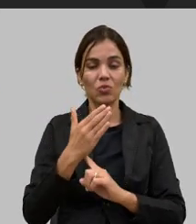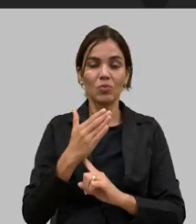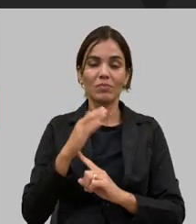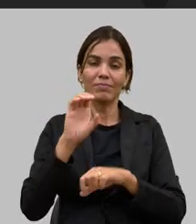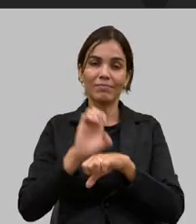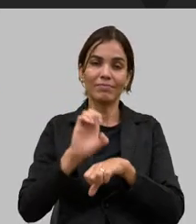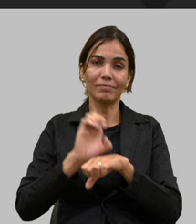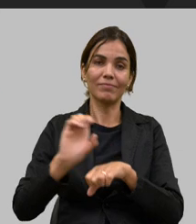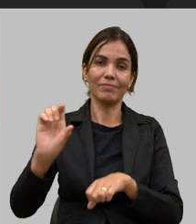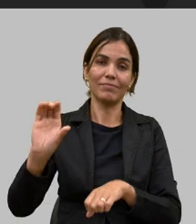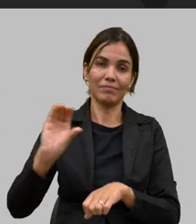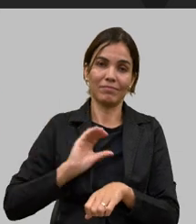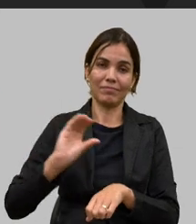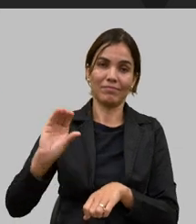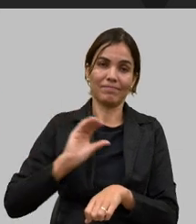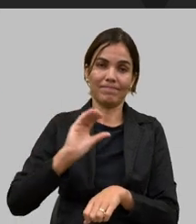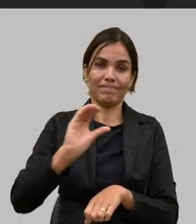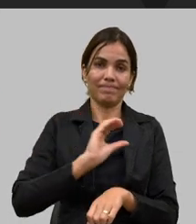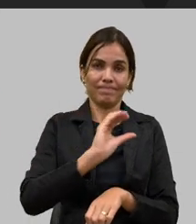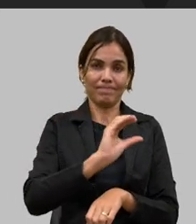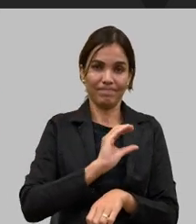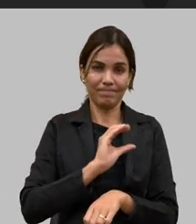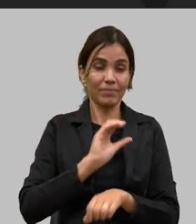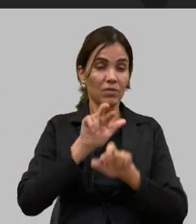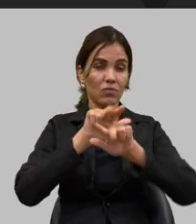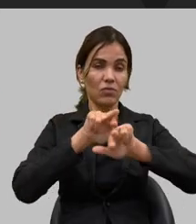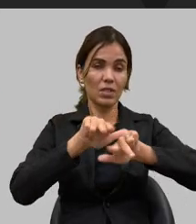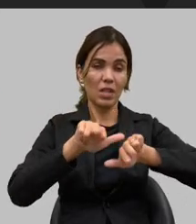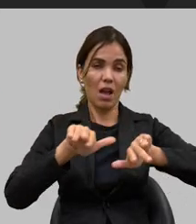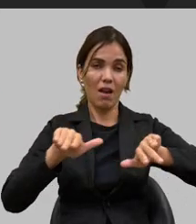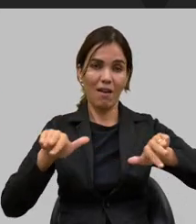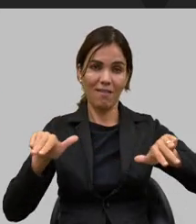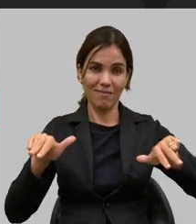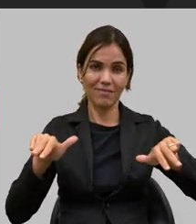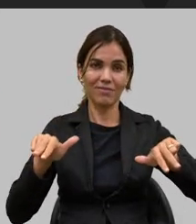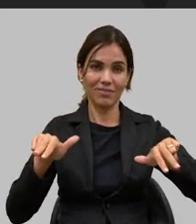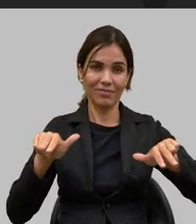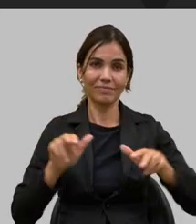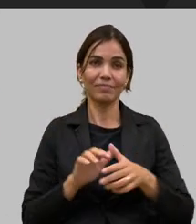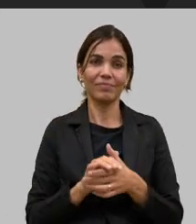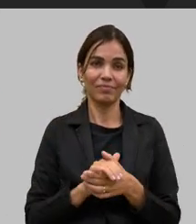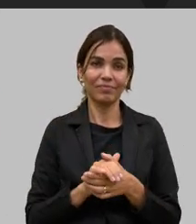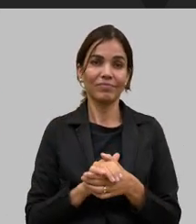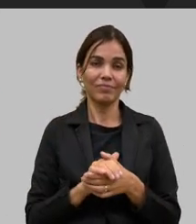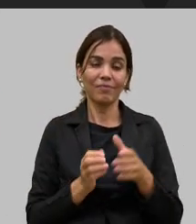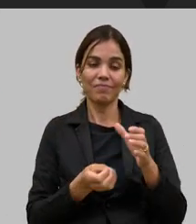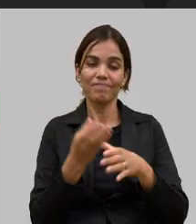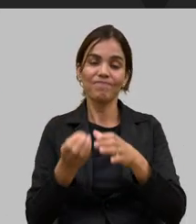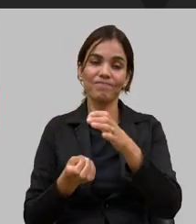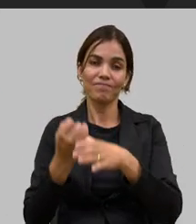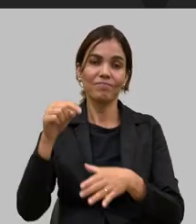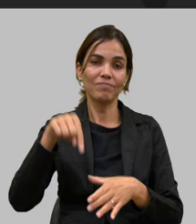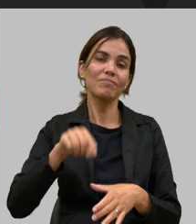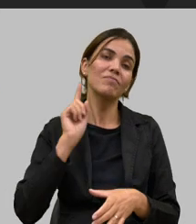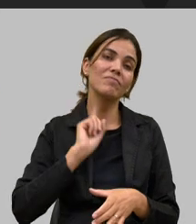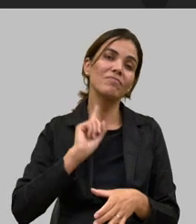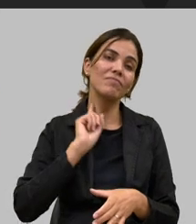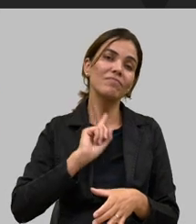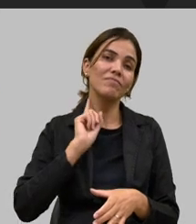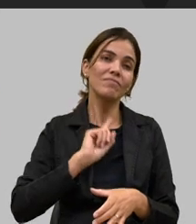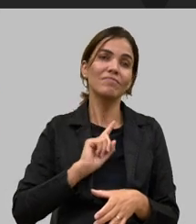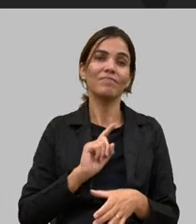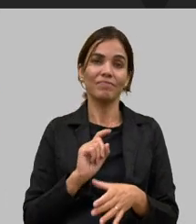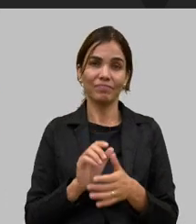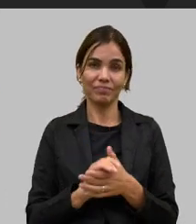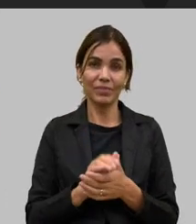tem importância sim nós temos aqui uma diversidade enorme de produção em Minas Gerais as commodities tem um papel muito